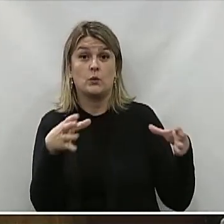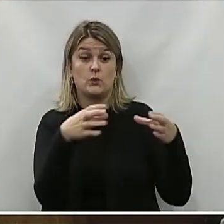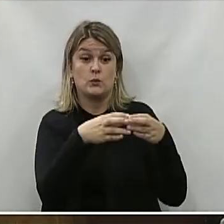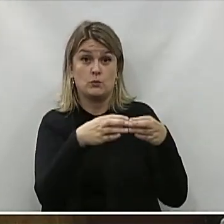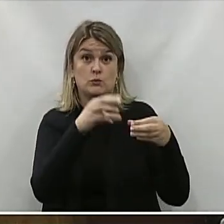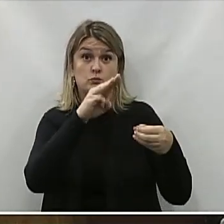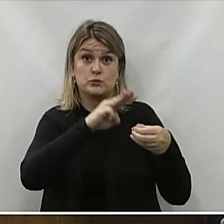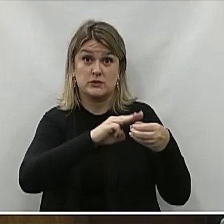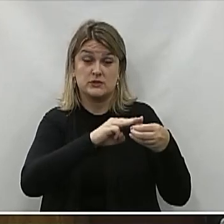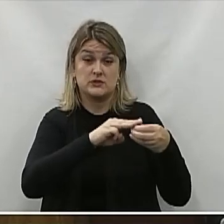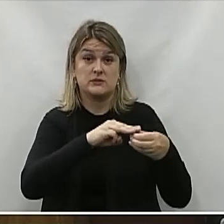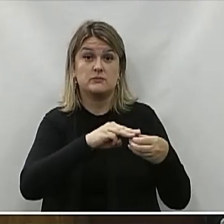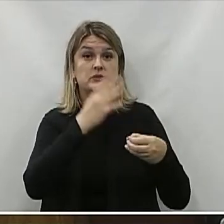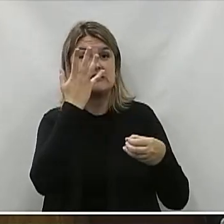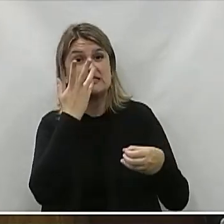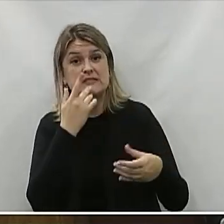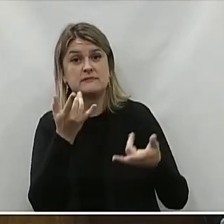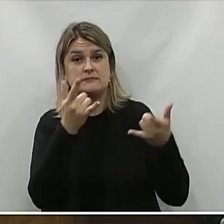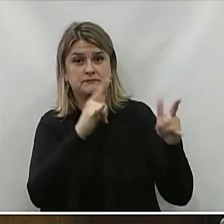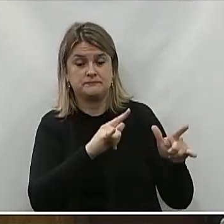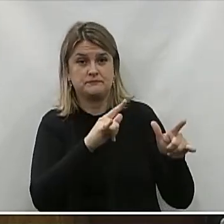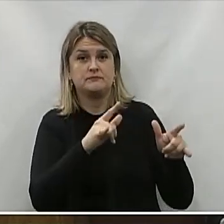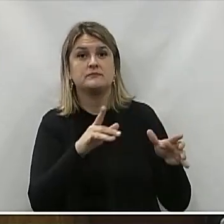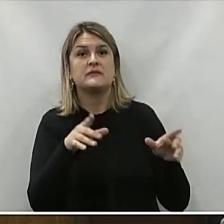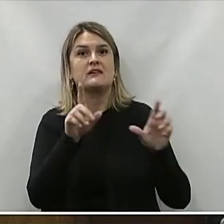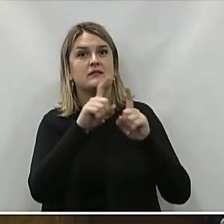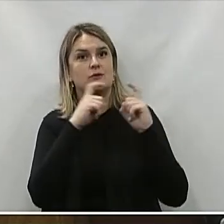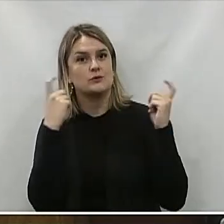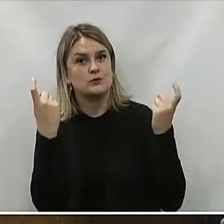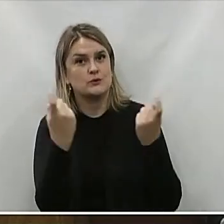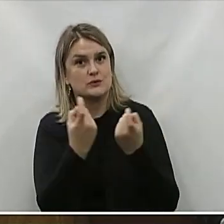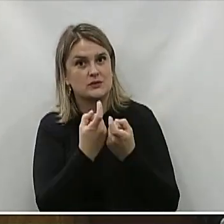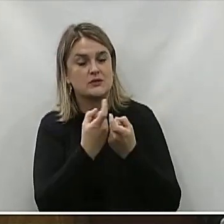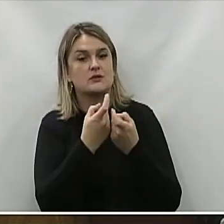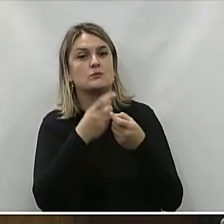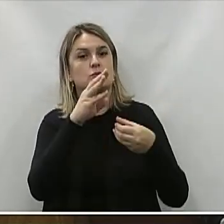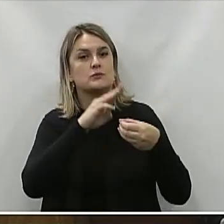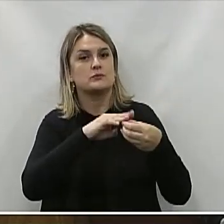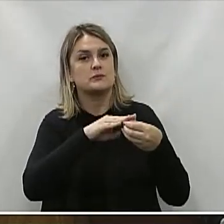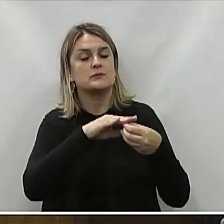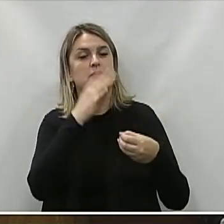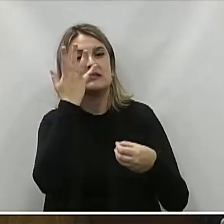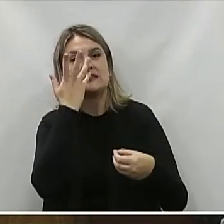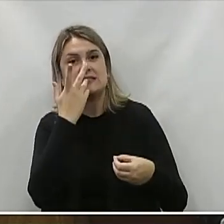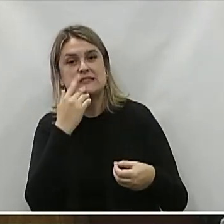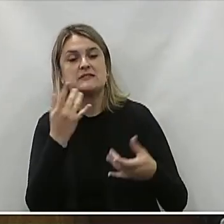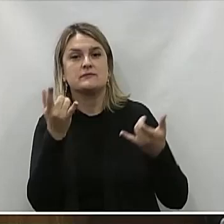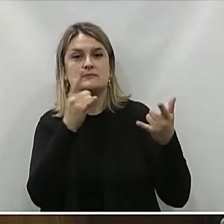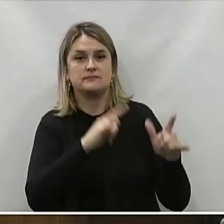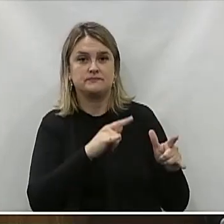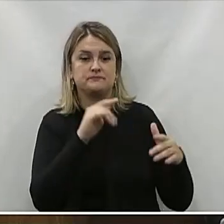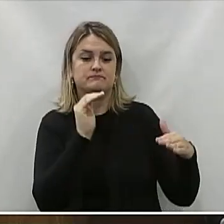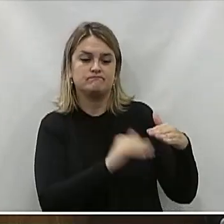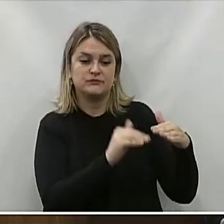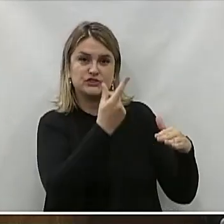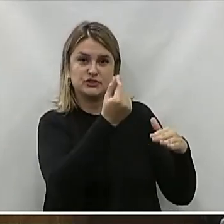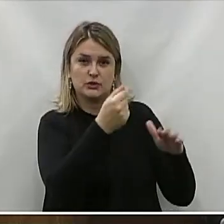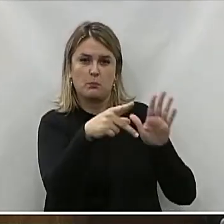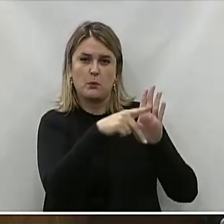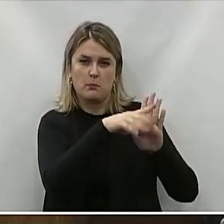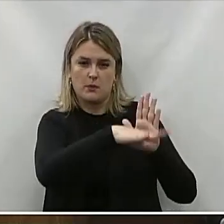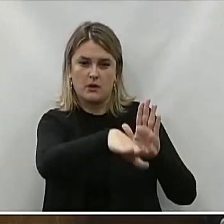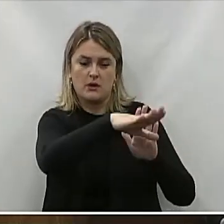Municipal Dos direitos Da criança E do adolescente Conferência Municipal Dos direitos Da criança E do adolescente Fundo Municipal Da criança E do adolescente